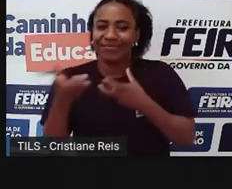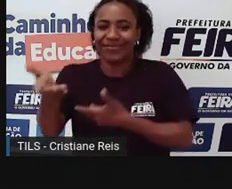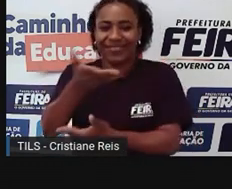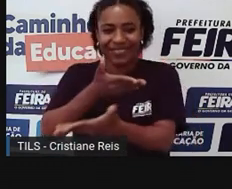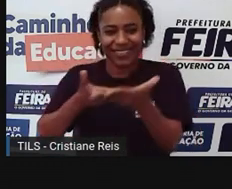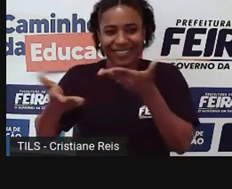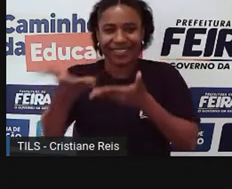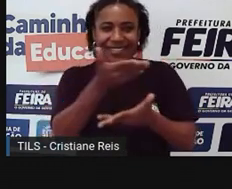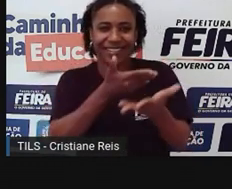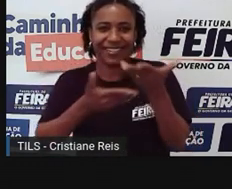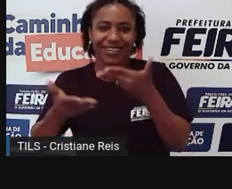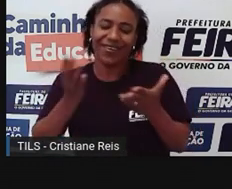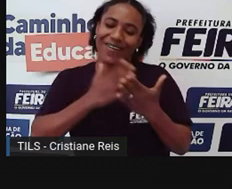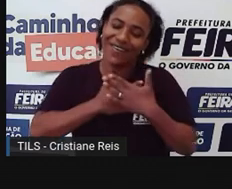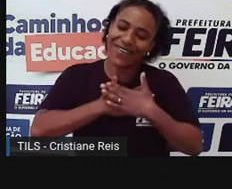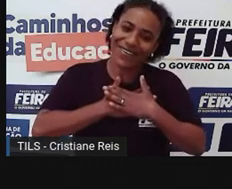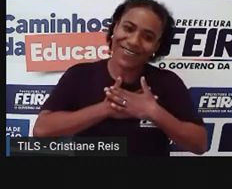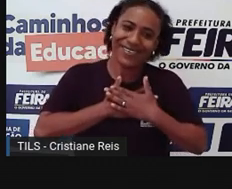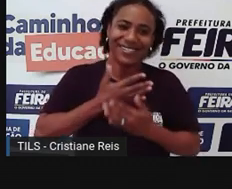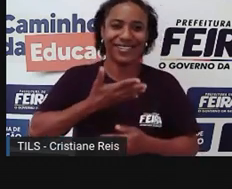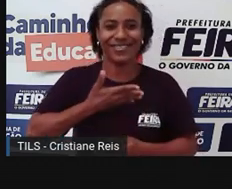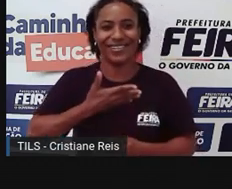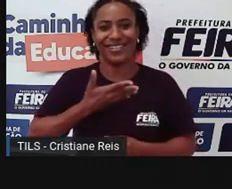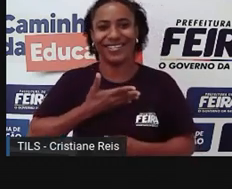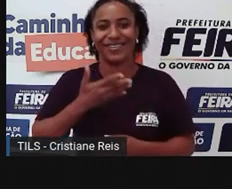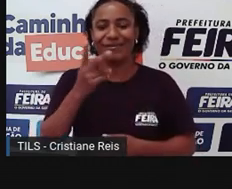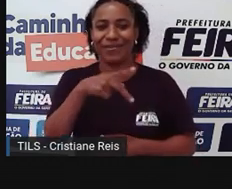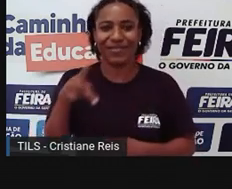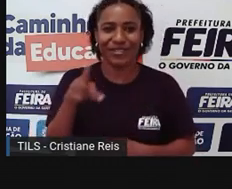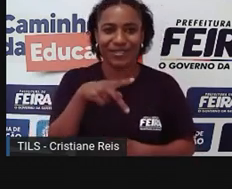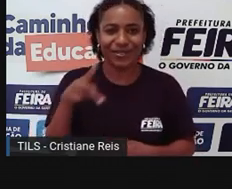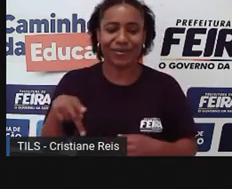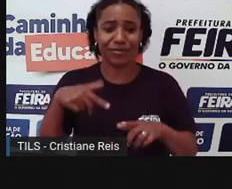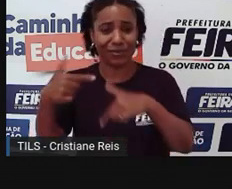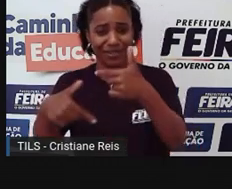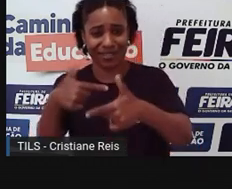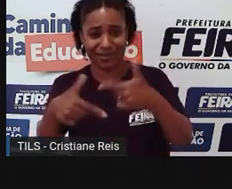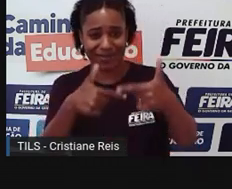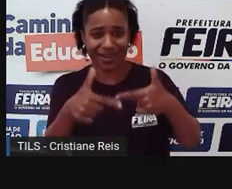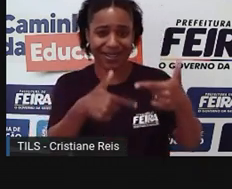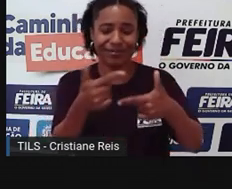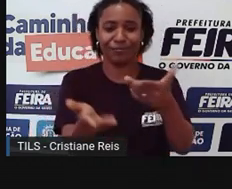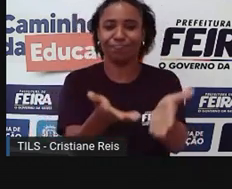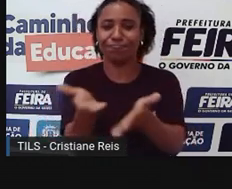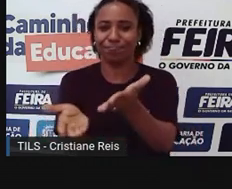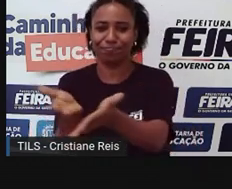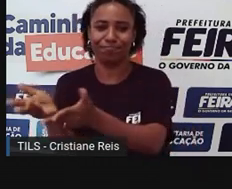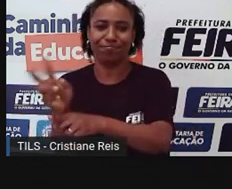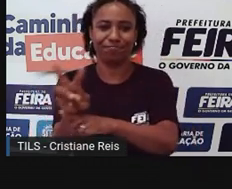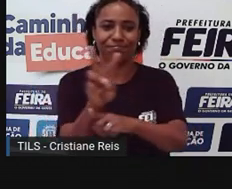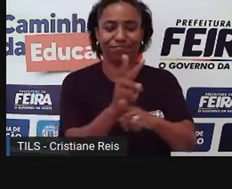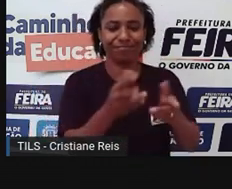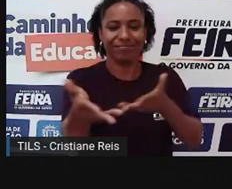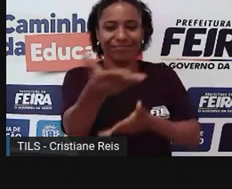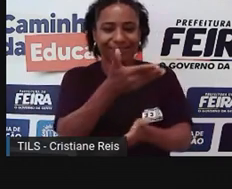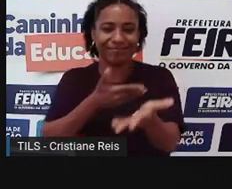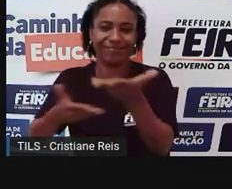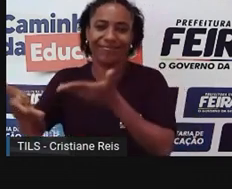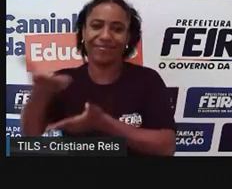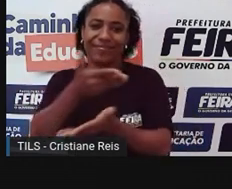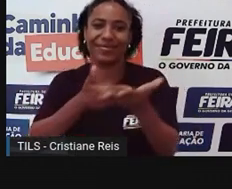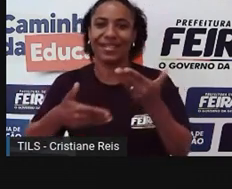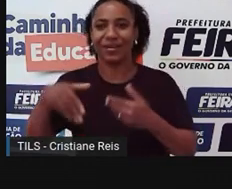você gosta dos amigos, gosta dos professores, dos funcionários, né? Você tem aquela interação. Então, o